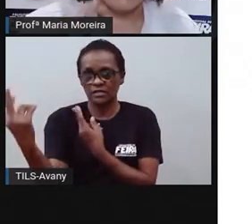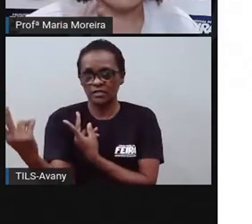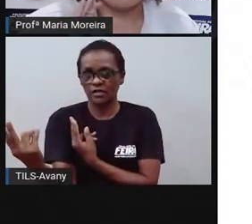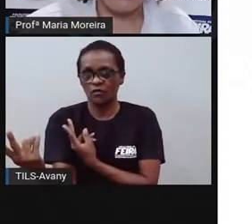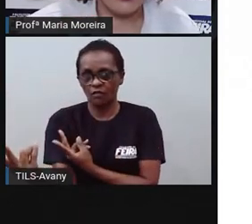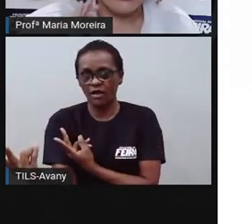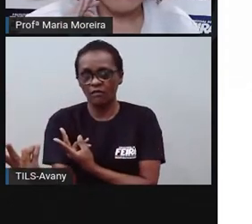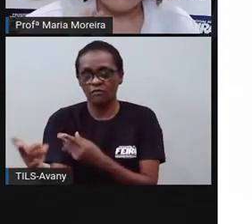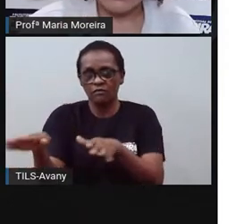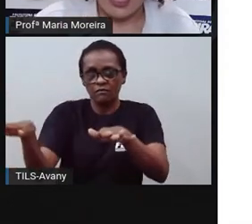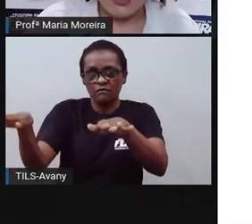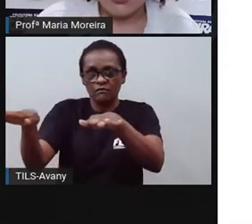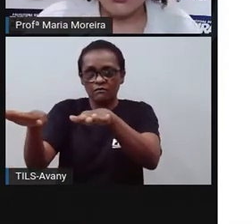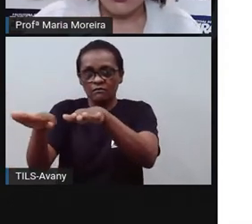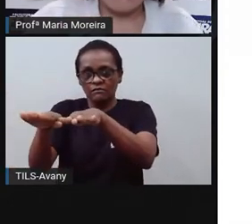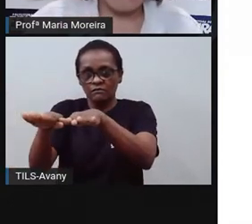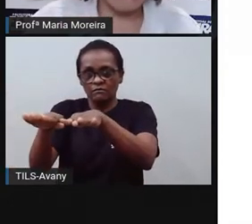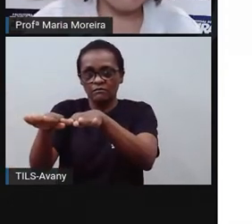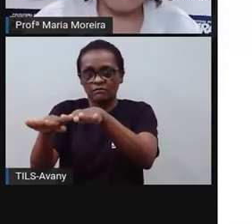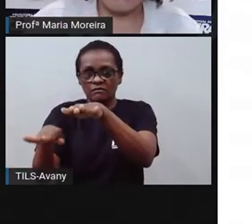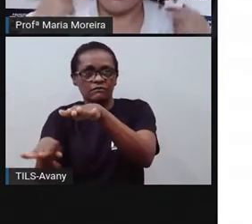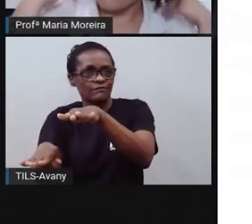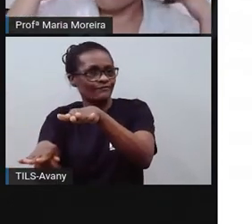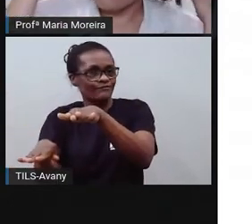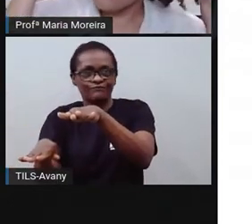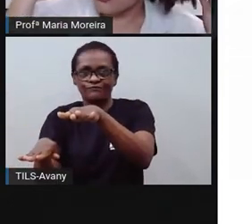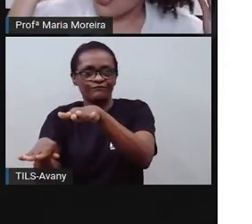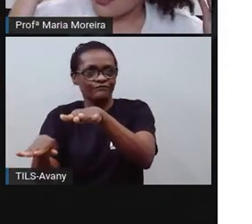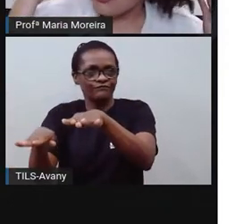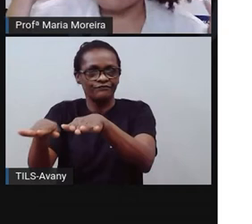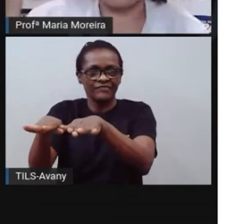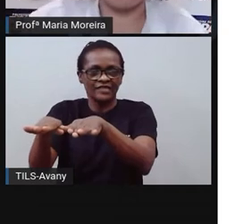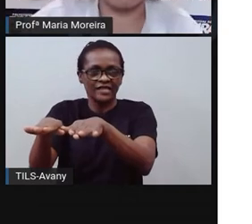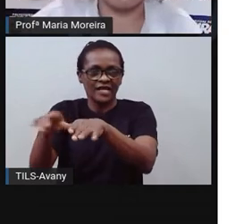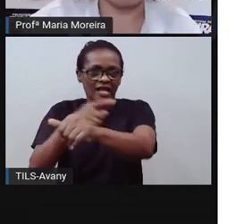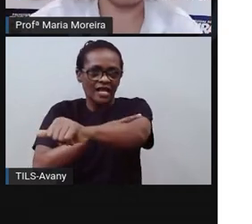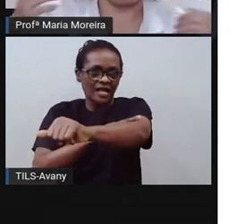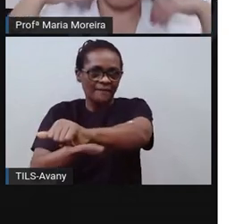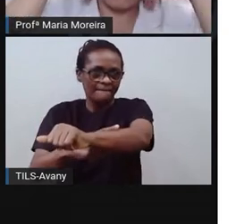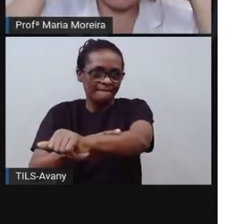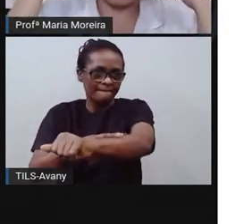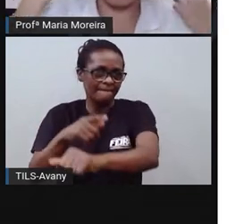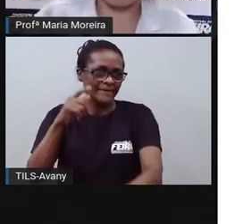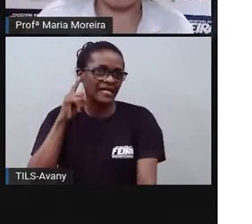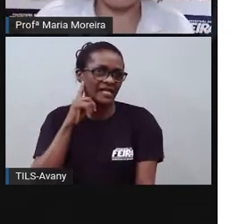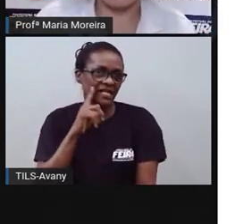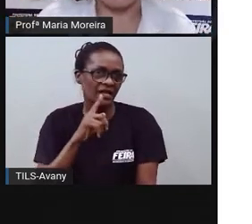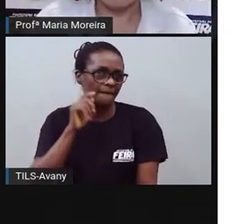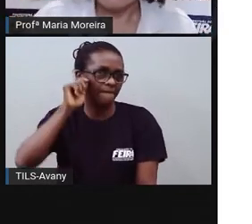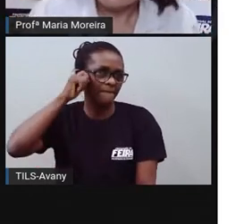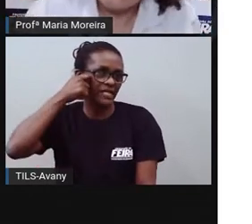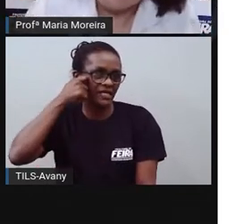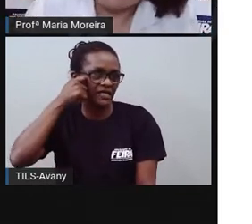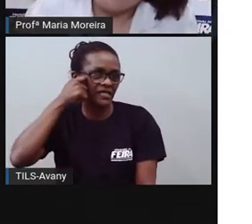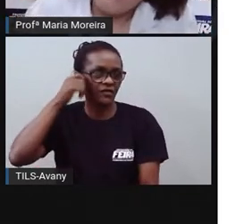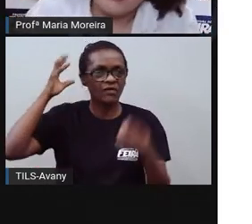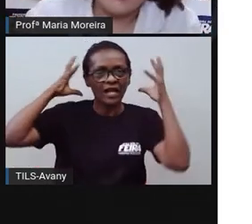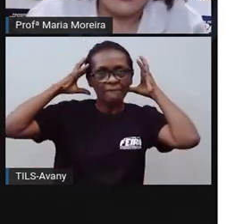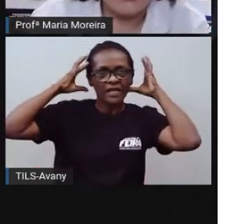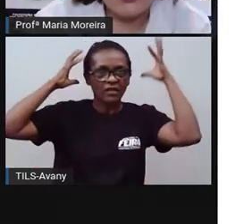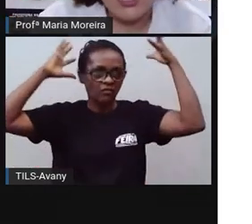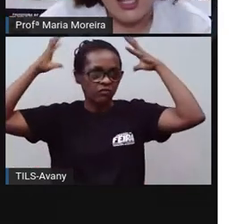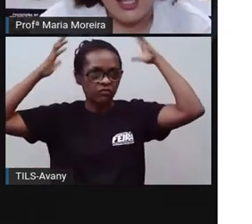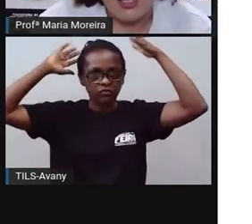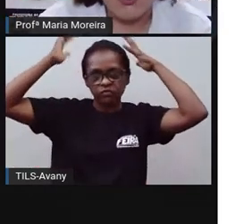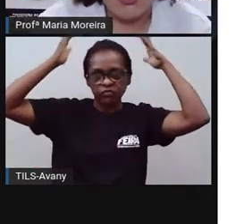ser respeitados. Cor de pele, o jeito do cabelo, como é o caso da Pró Maria, se a pessoa é